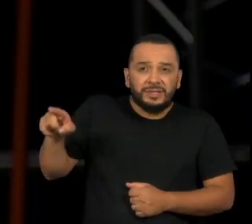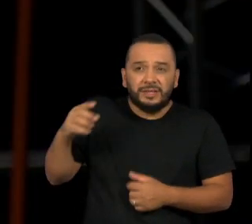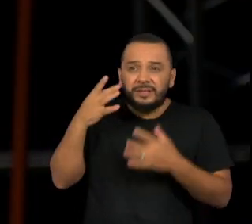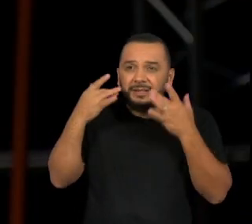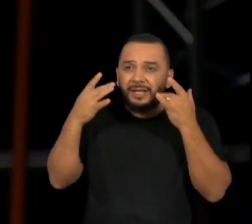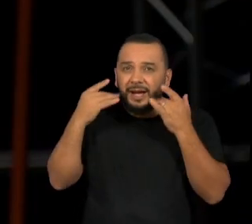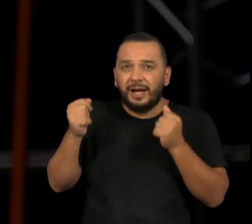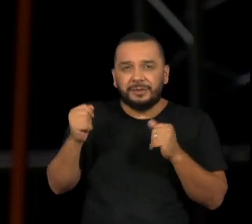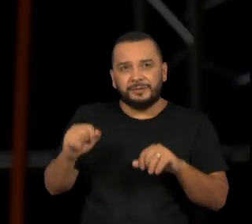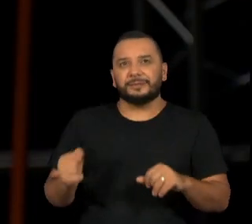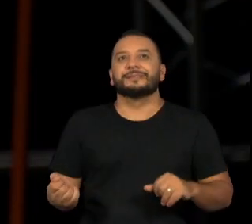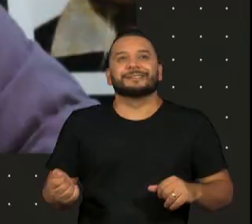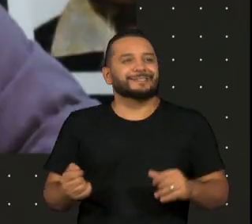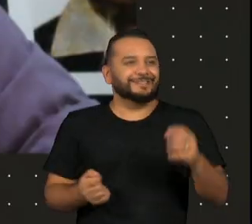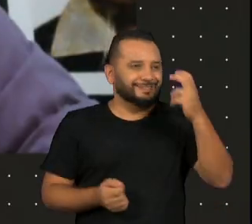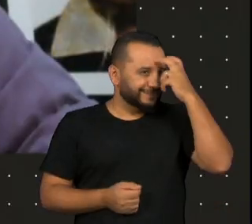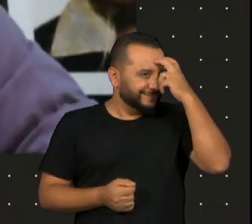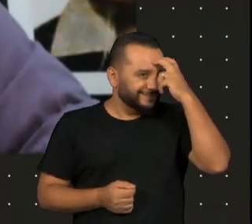Genial!